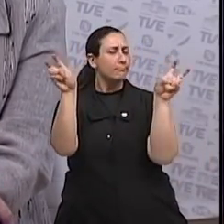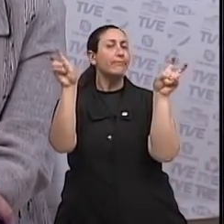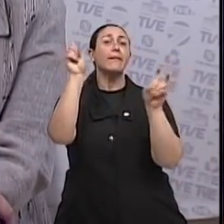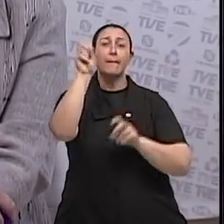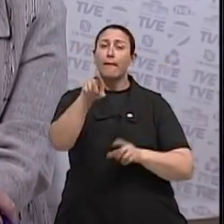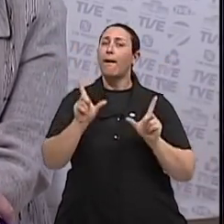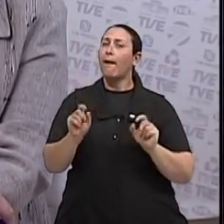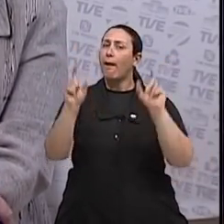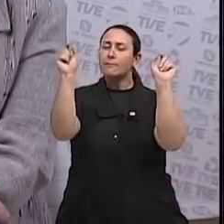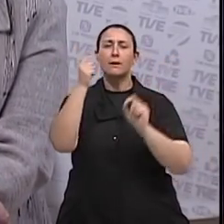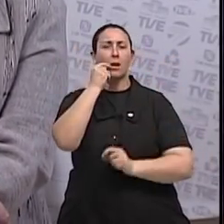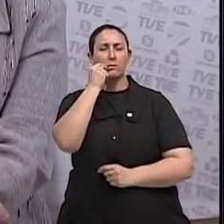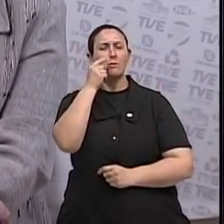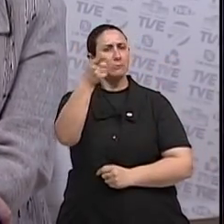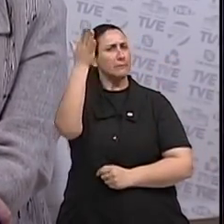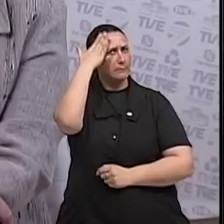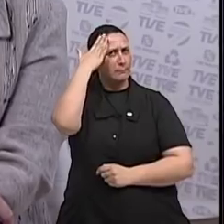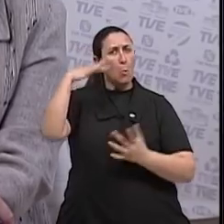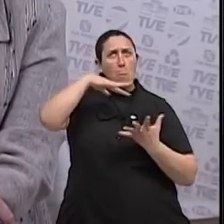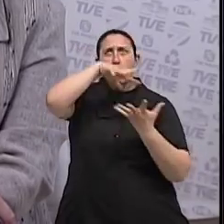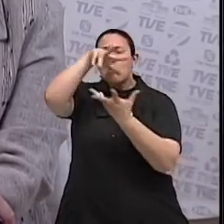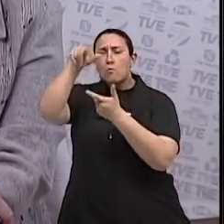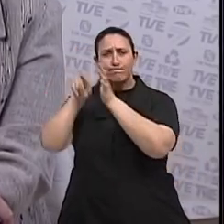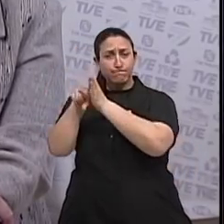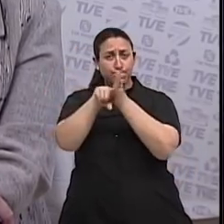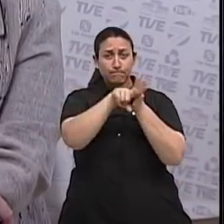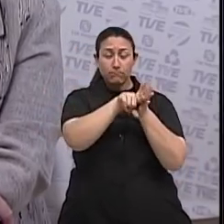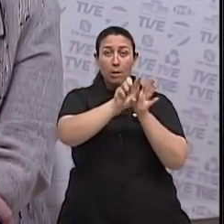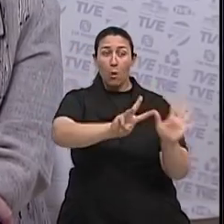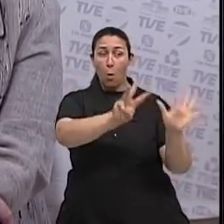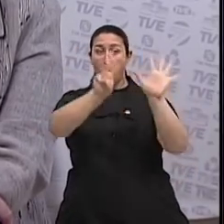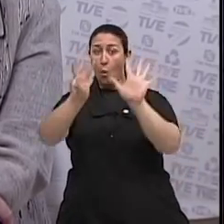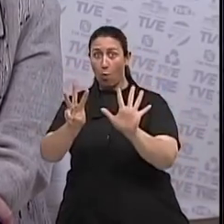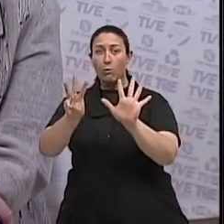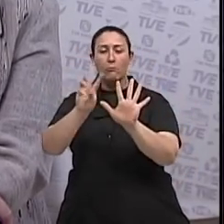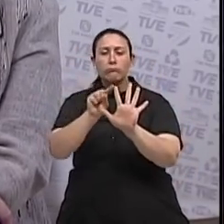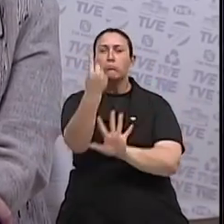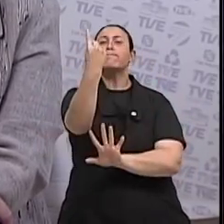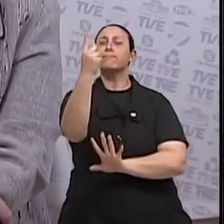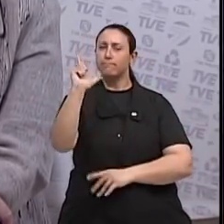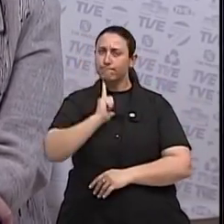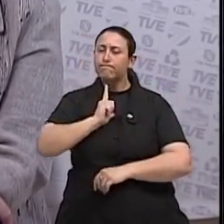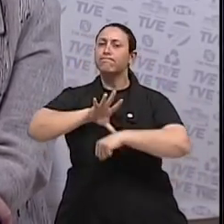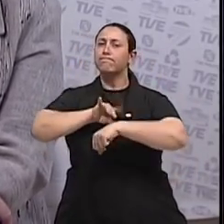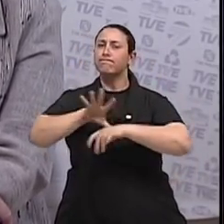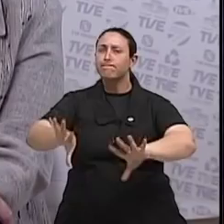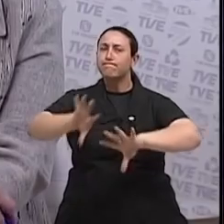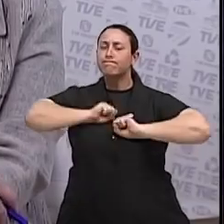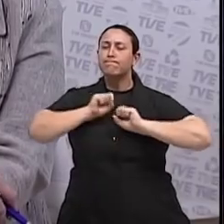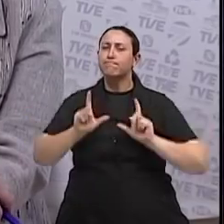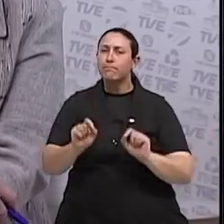Segundo as estatísticas mundiais, uma a cada oito mulheres desenvolverá a doença. A prevenção, o